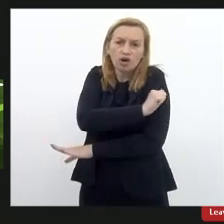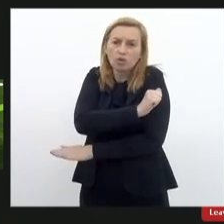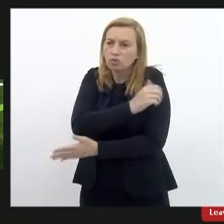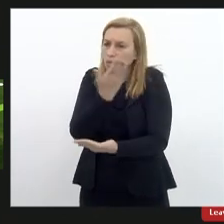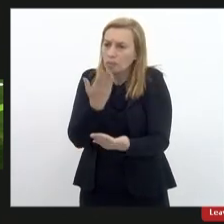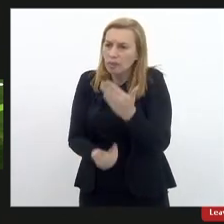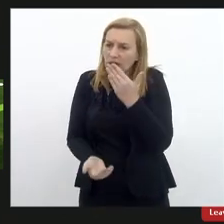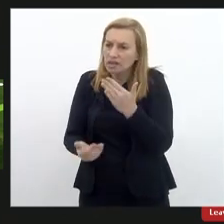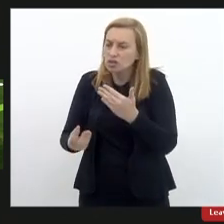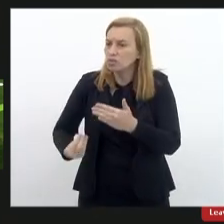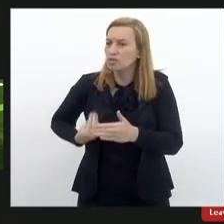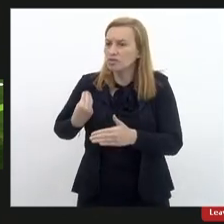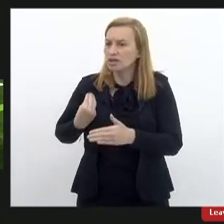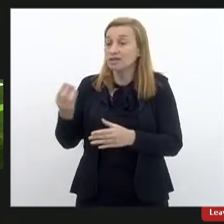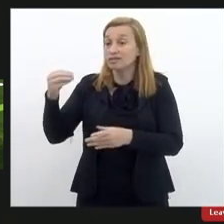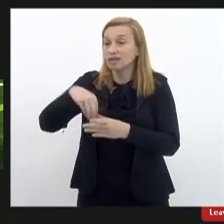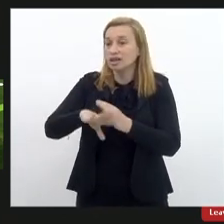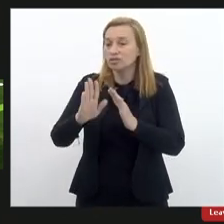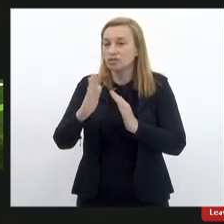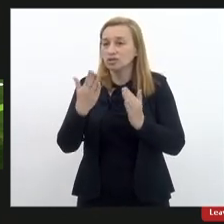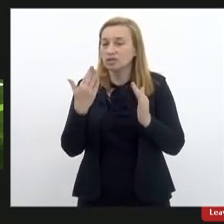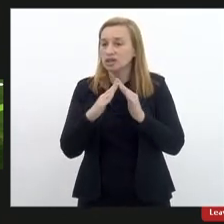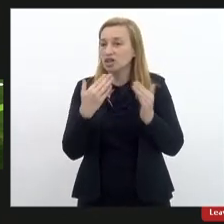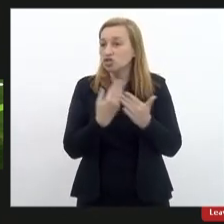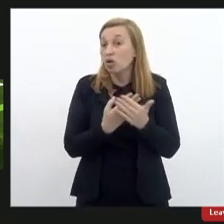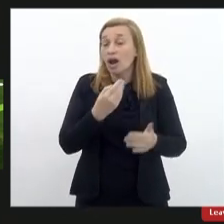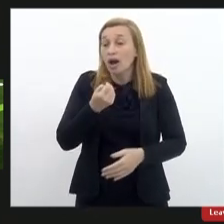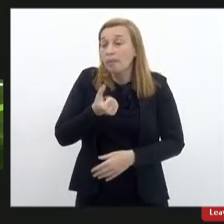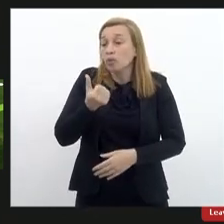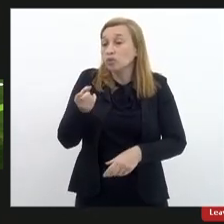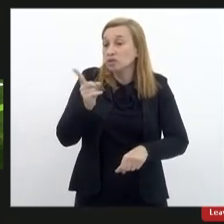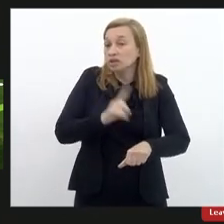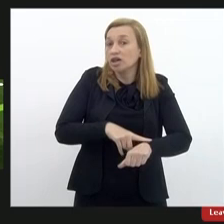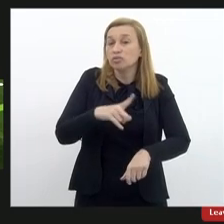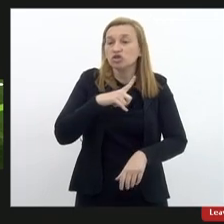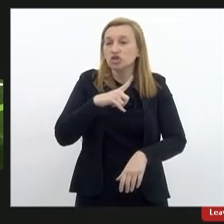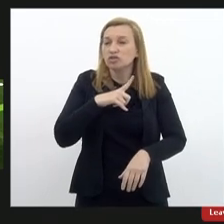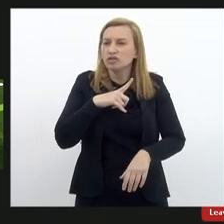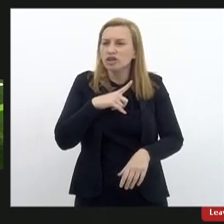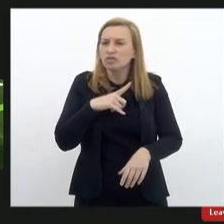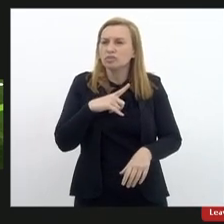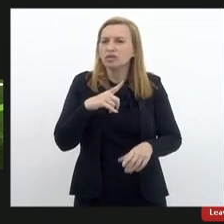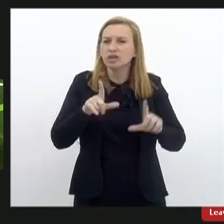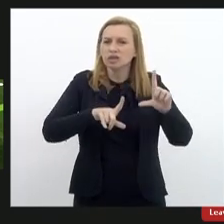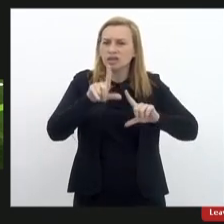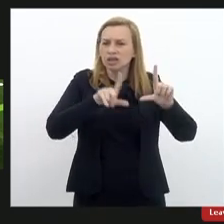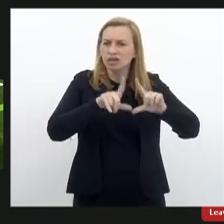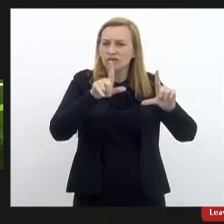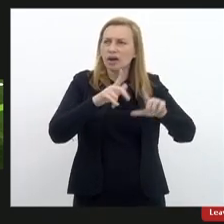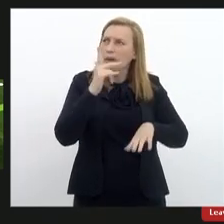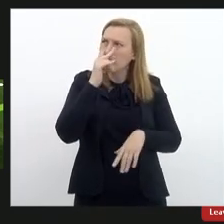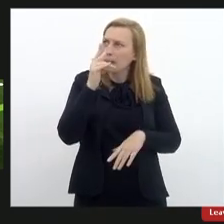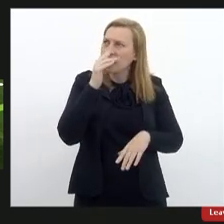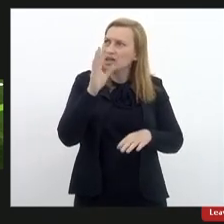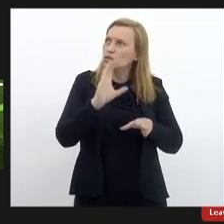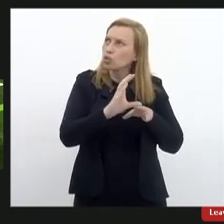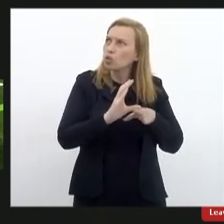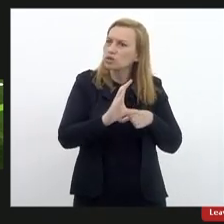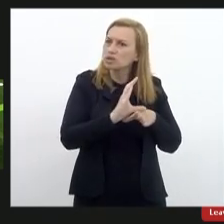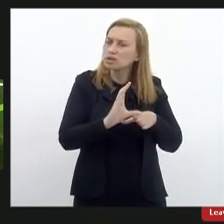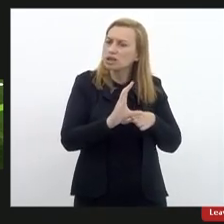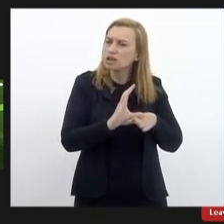toda a sua vida escolar. Há pouco tempo nós tivemos isso até colocado na TV, foi até, parece que o Conselho